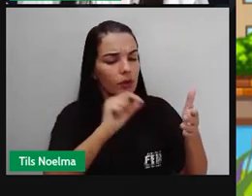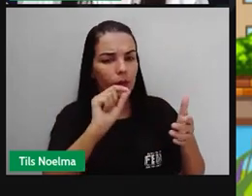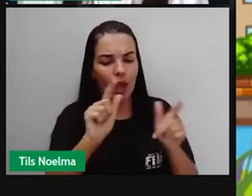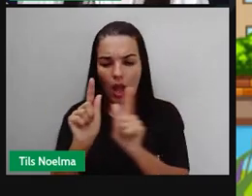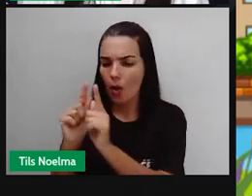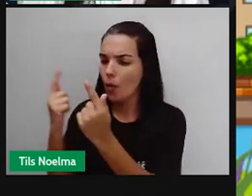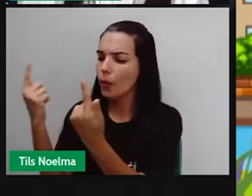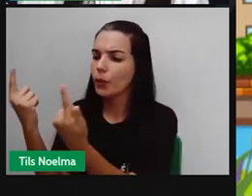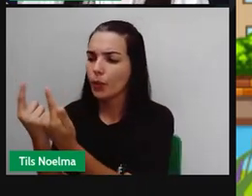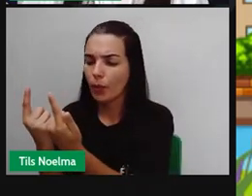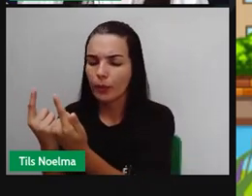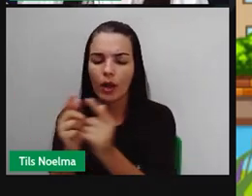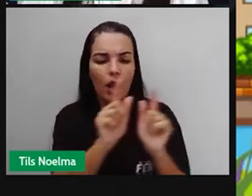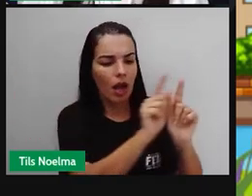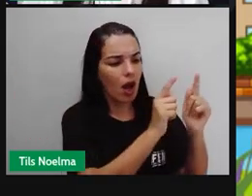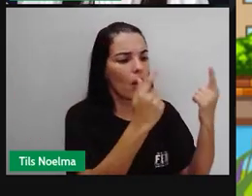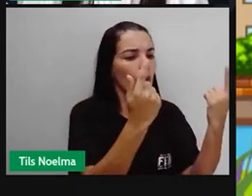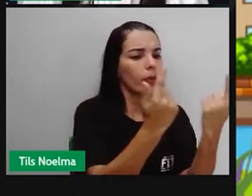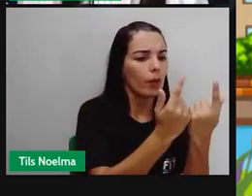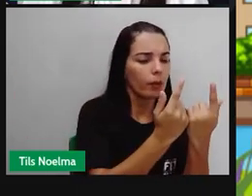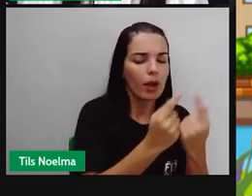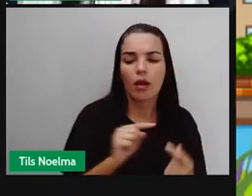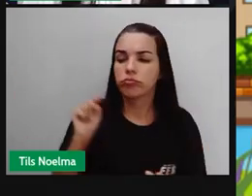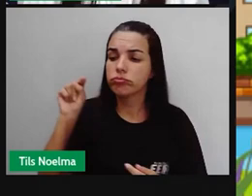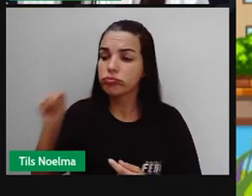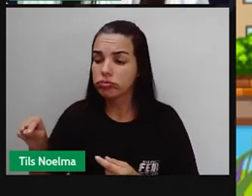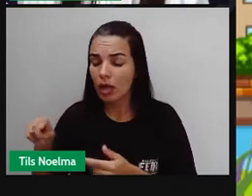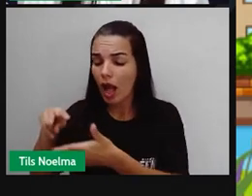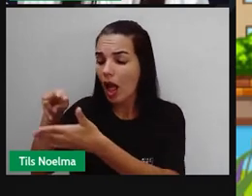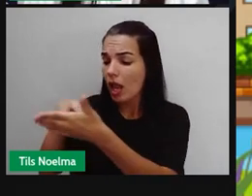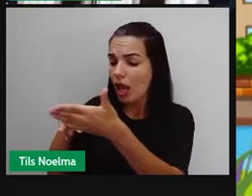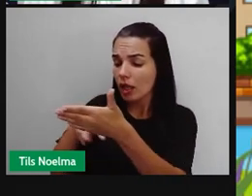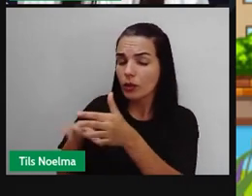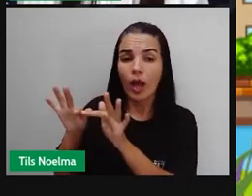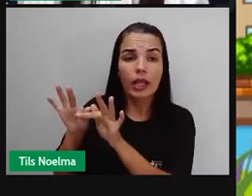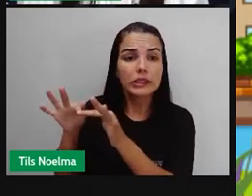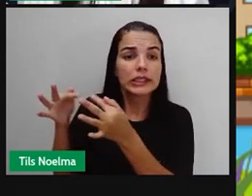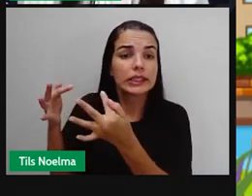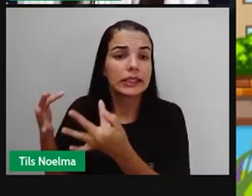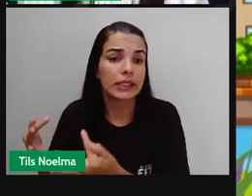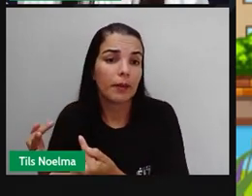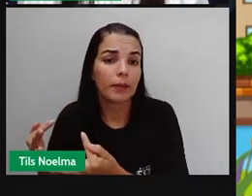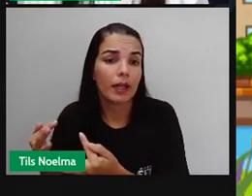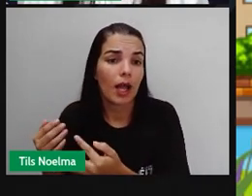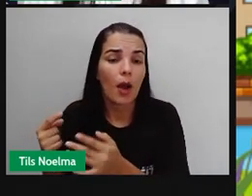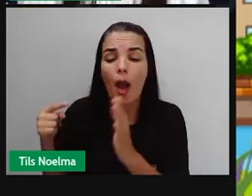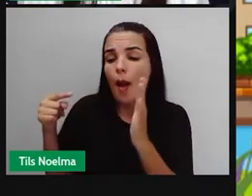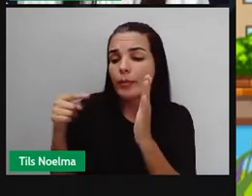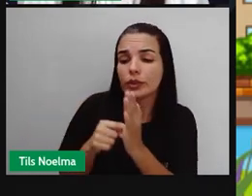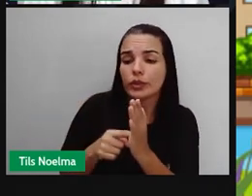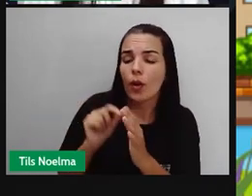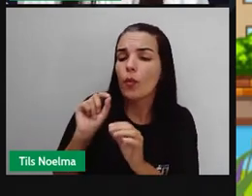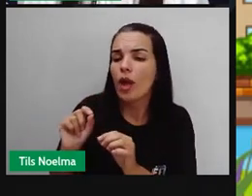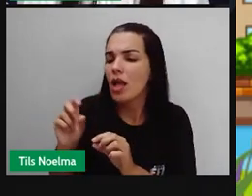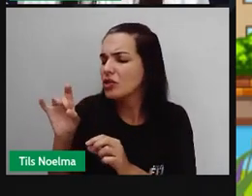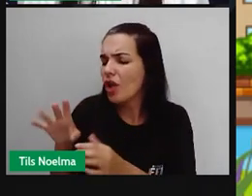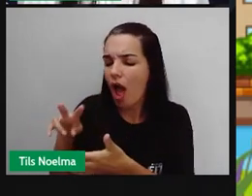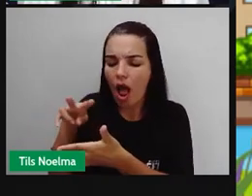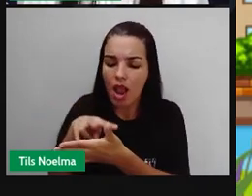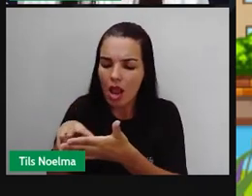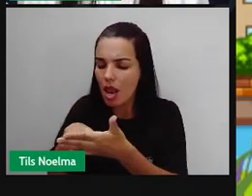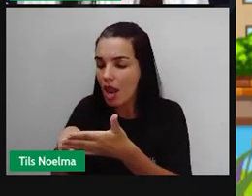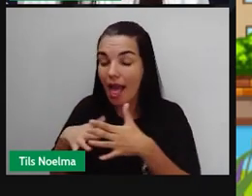O primeiro grupo, ele é chamado de leitura simples, onde o objetivo principal é apenas se entreter ou ler